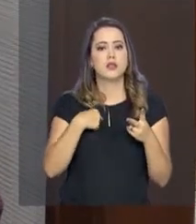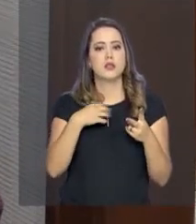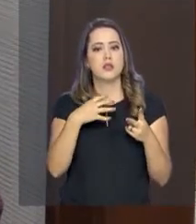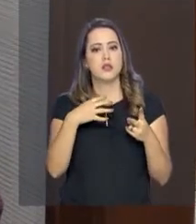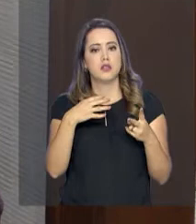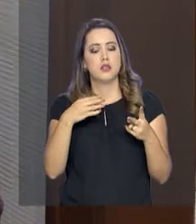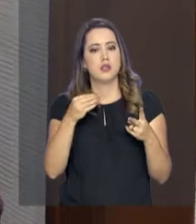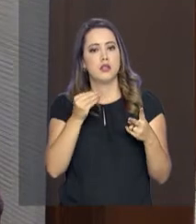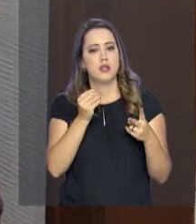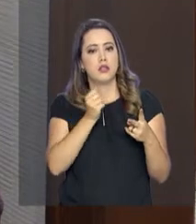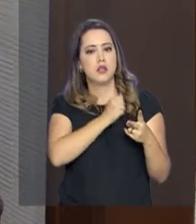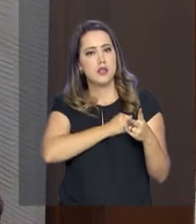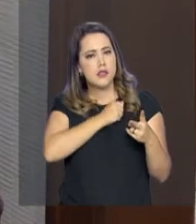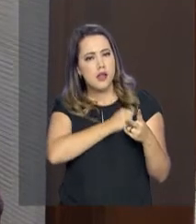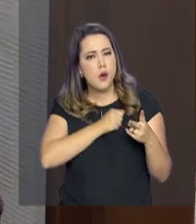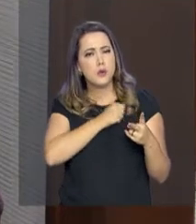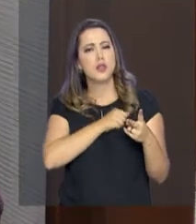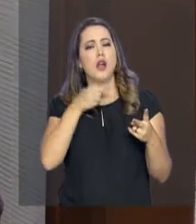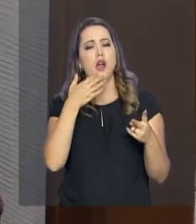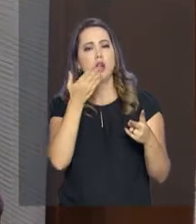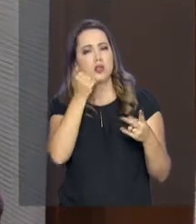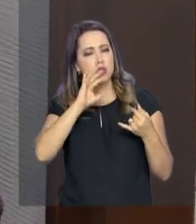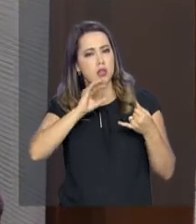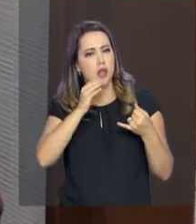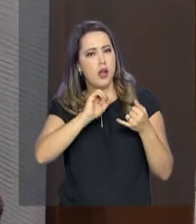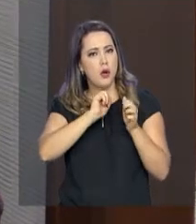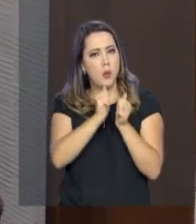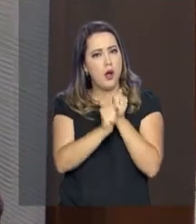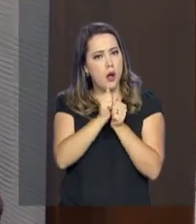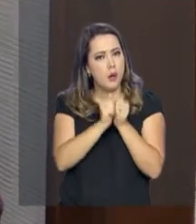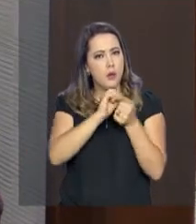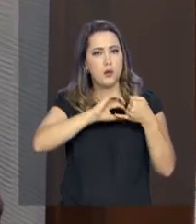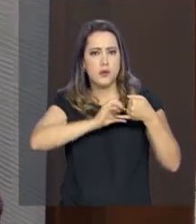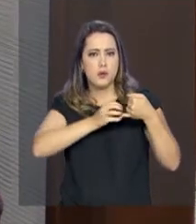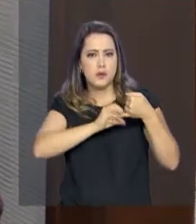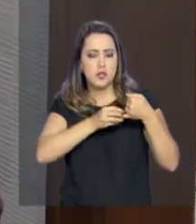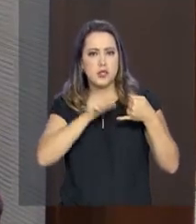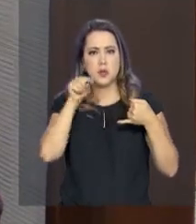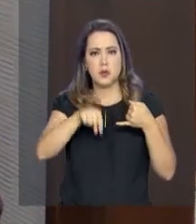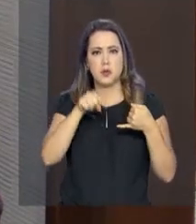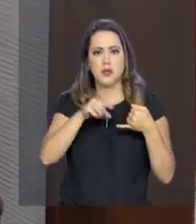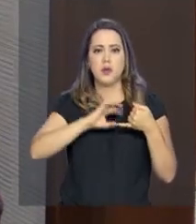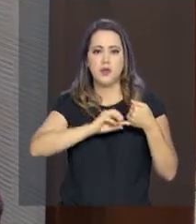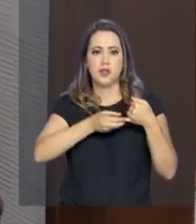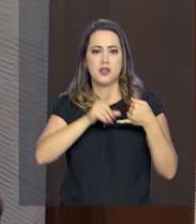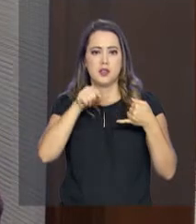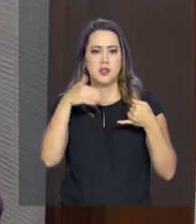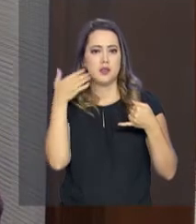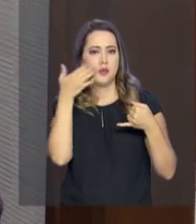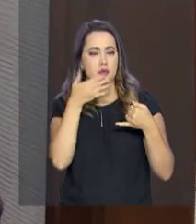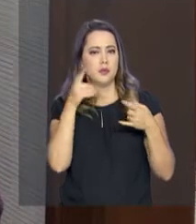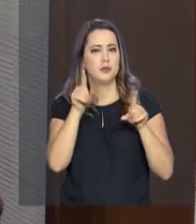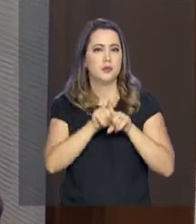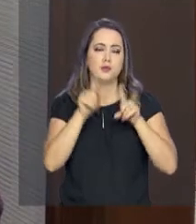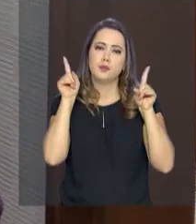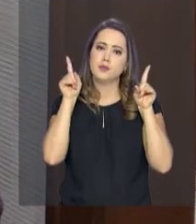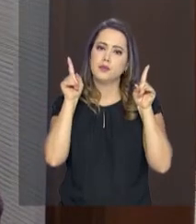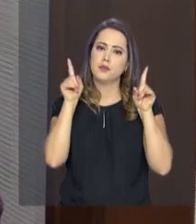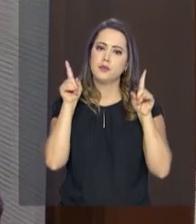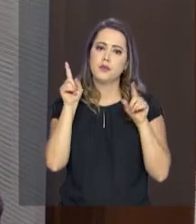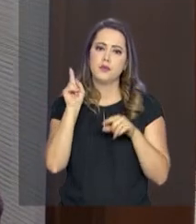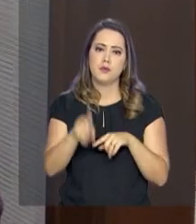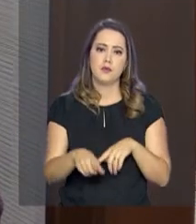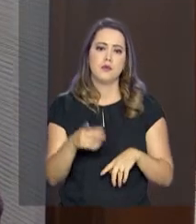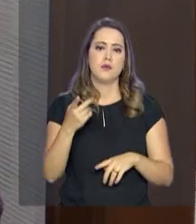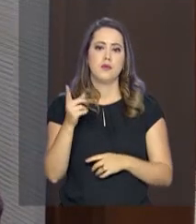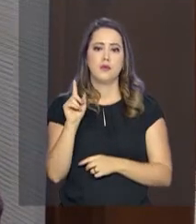do feijão com arroz e que o feijão aqui é meio doce, coisas desse gênero. Mas